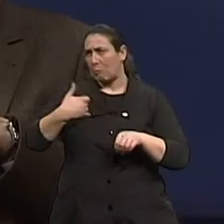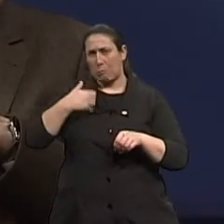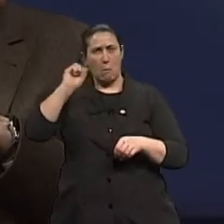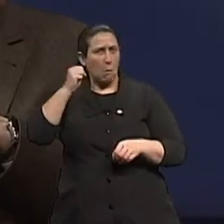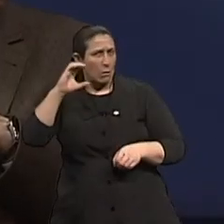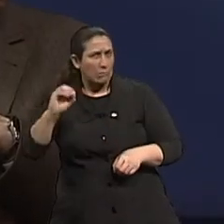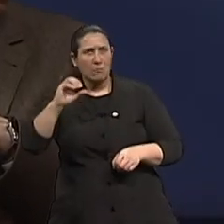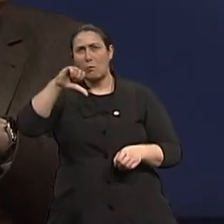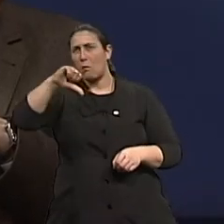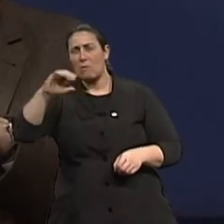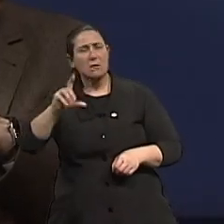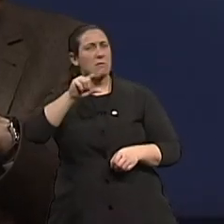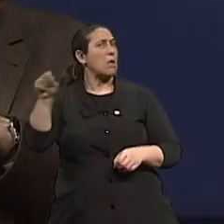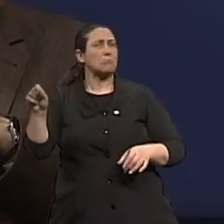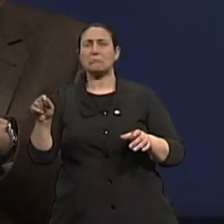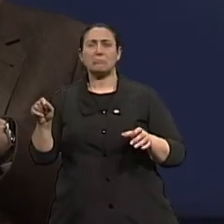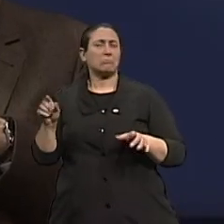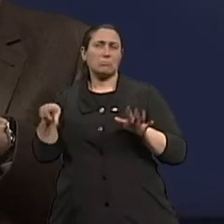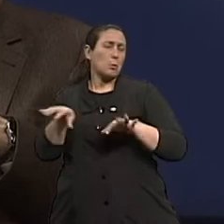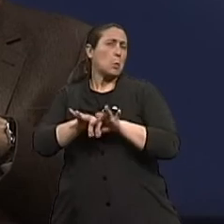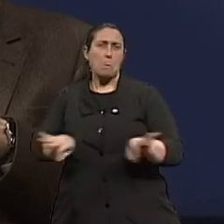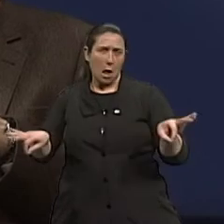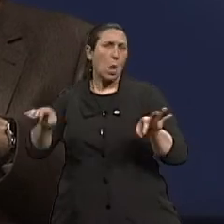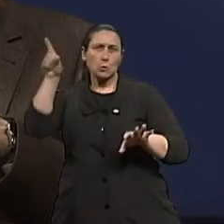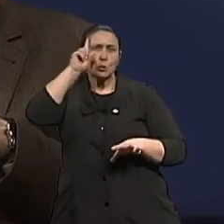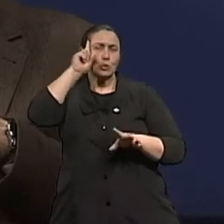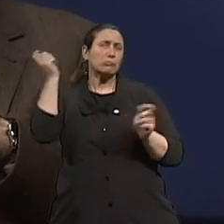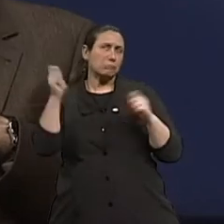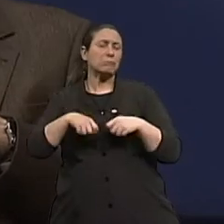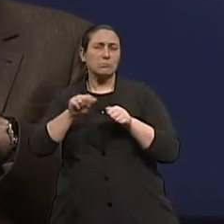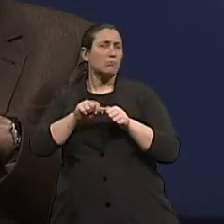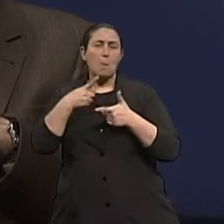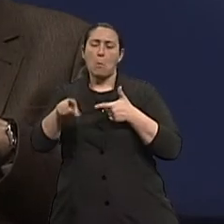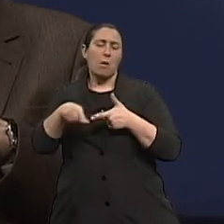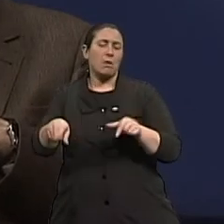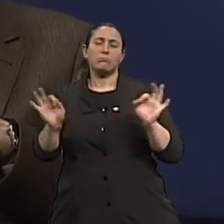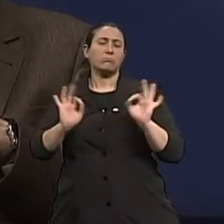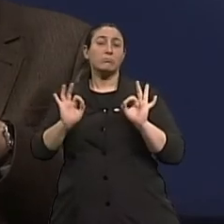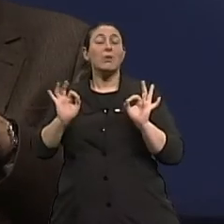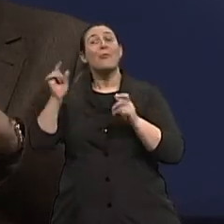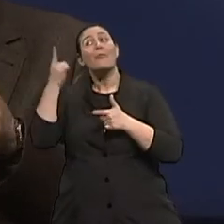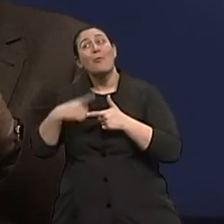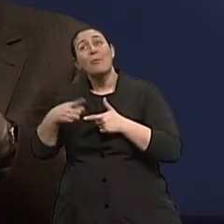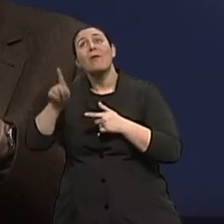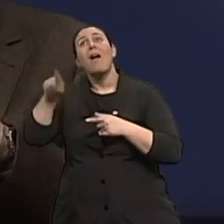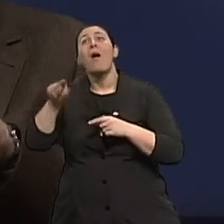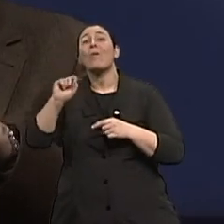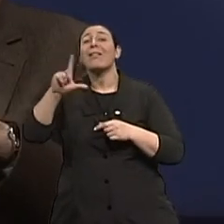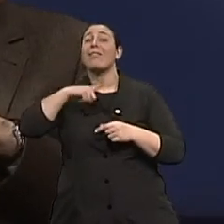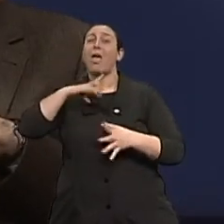90, 100 anos, hoje está virando o nosso dia a dia. Não existe problema para isso? Não, o problema são as patologias